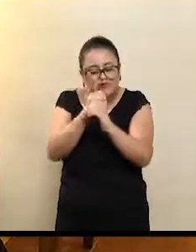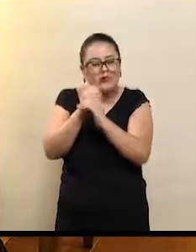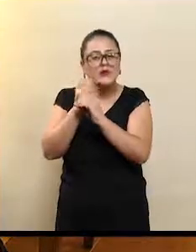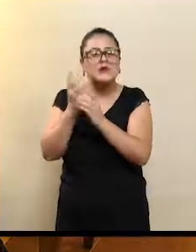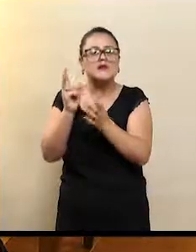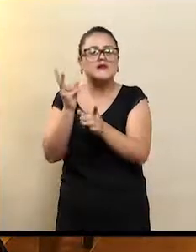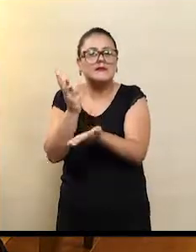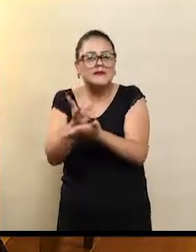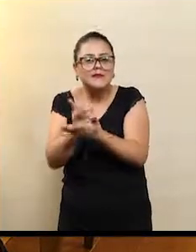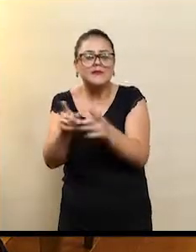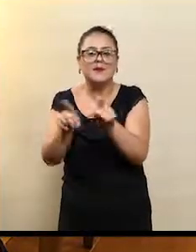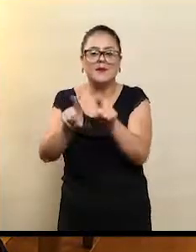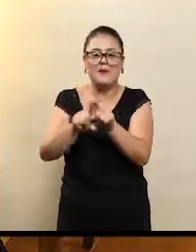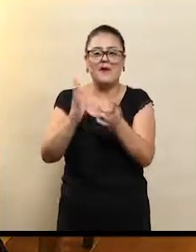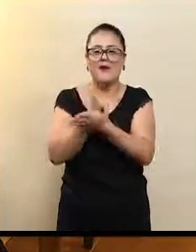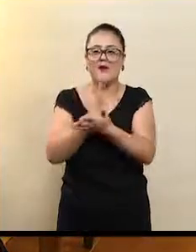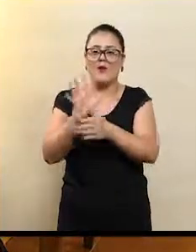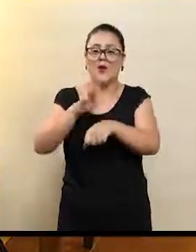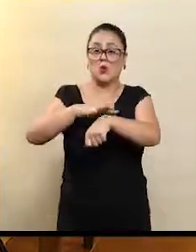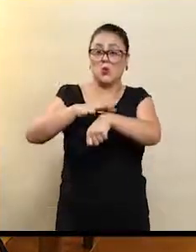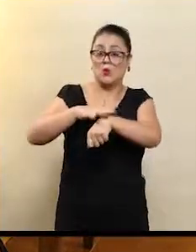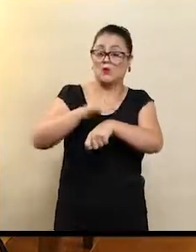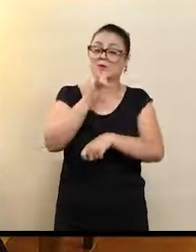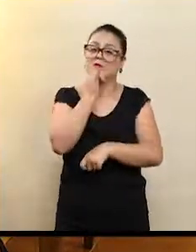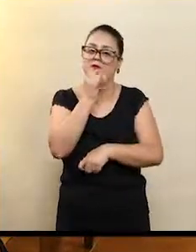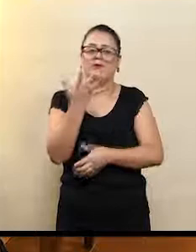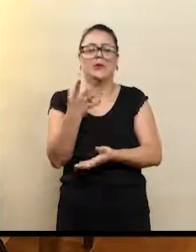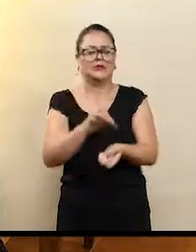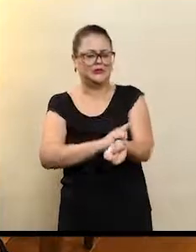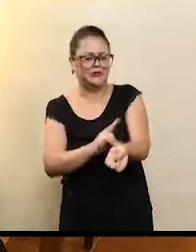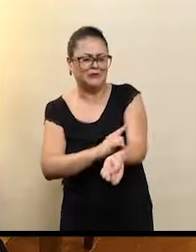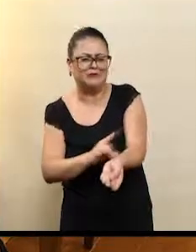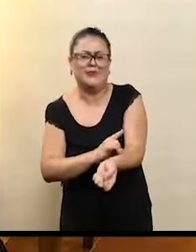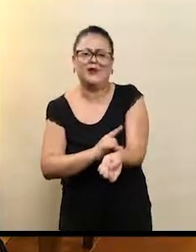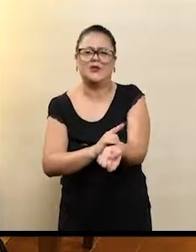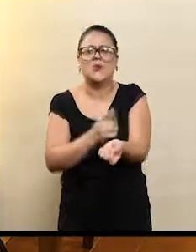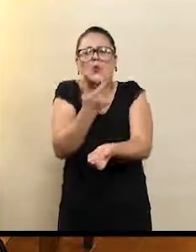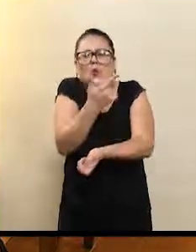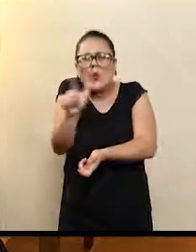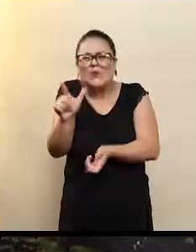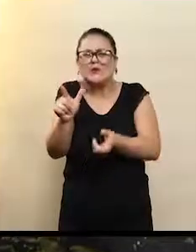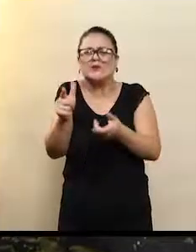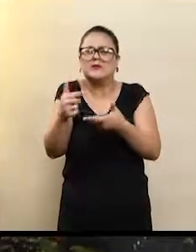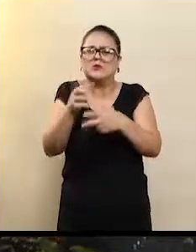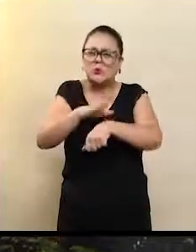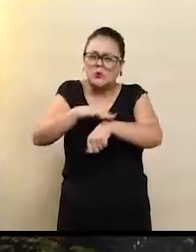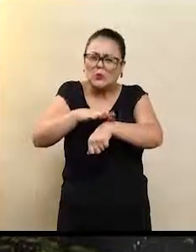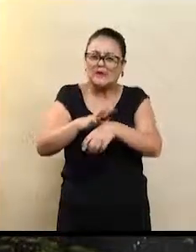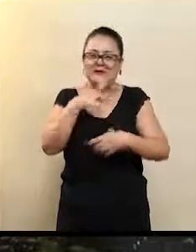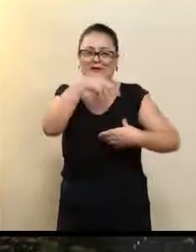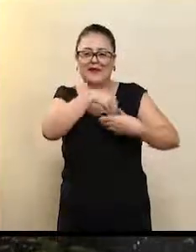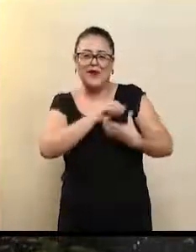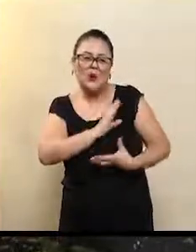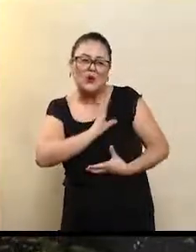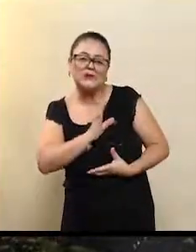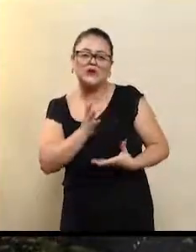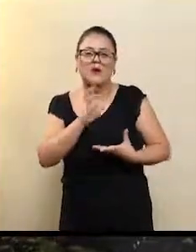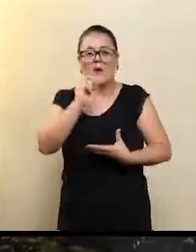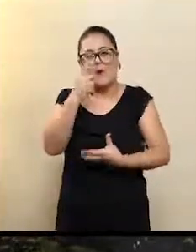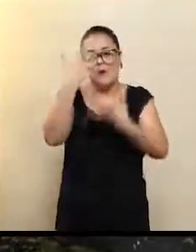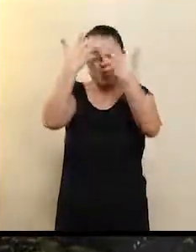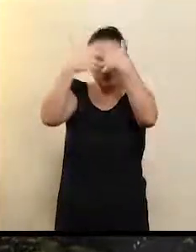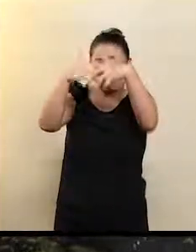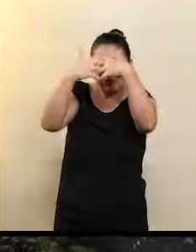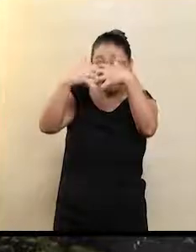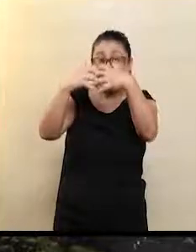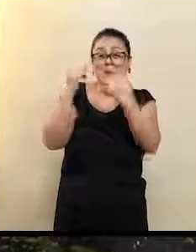sistêmicas é uma coisa importante também. O diabetes, comentei. Outras doenças metabólicas e doenças cardiovasculares, ao longo da vida vão